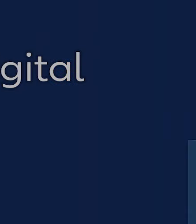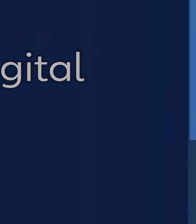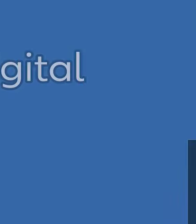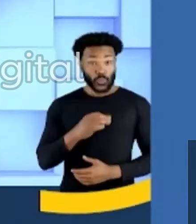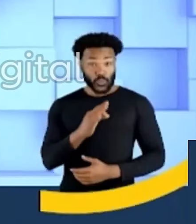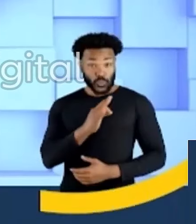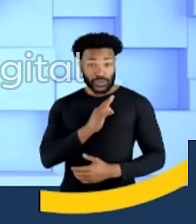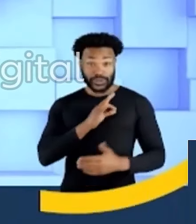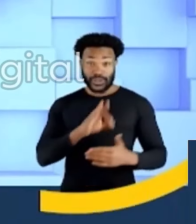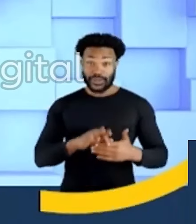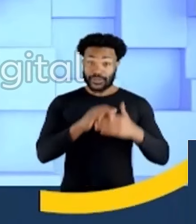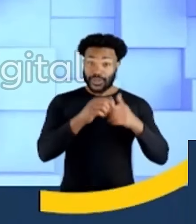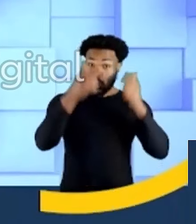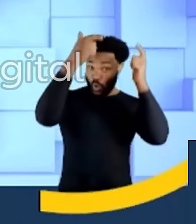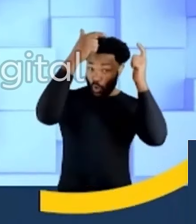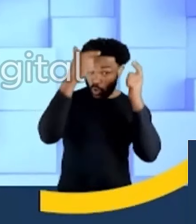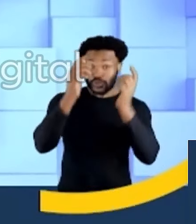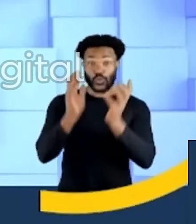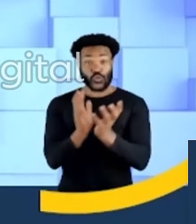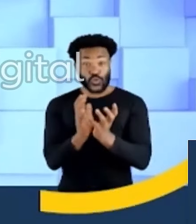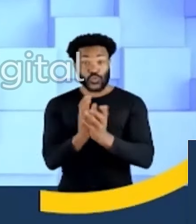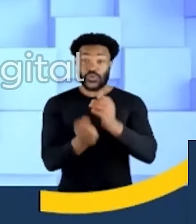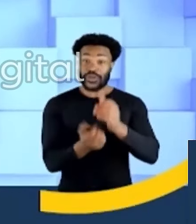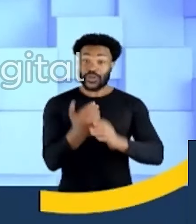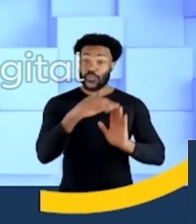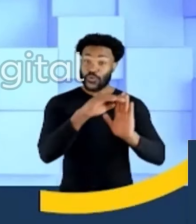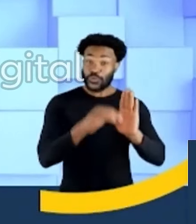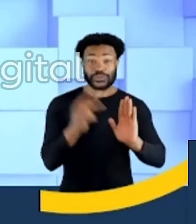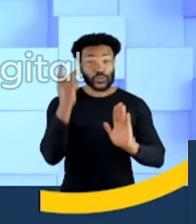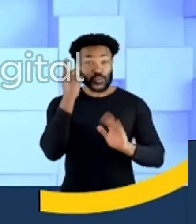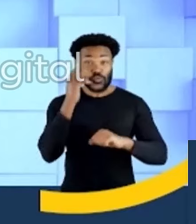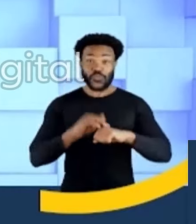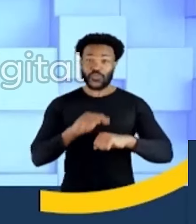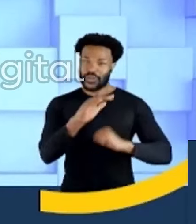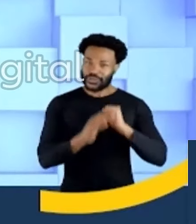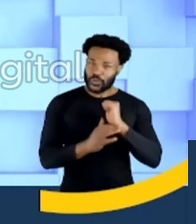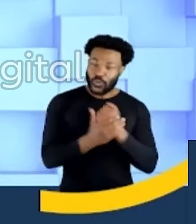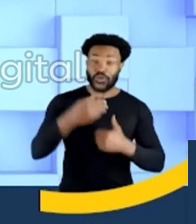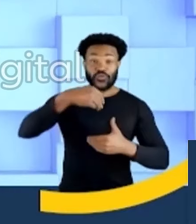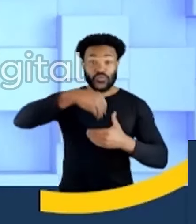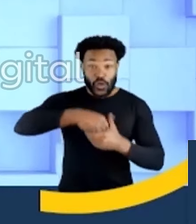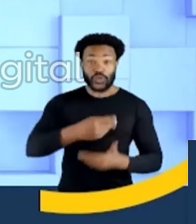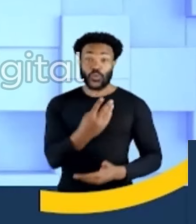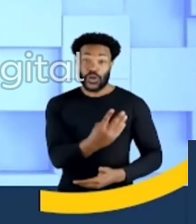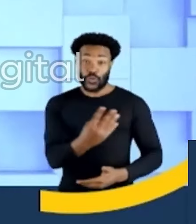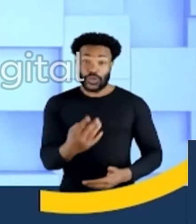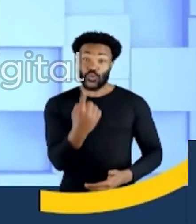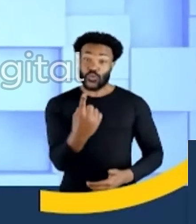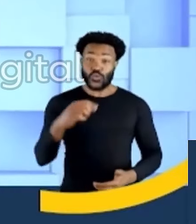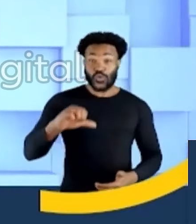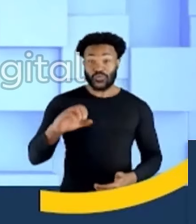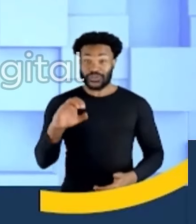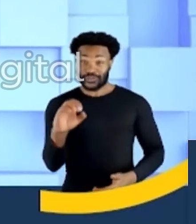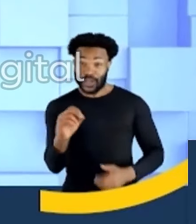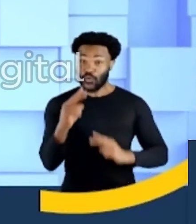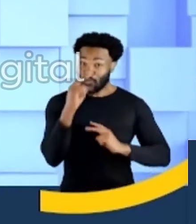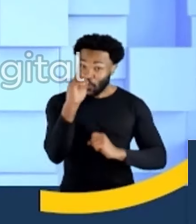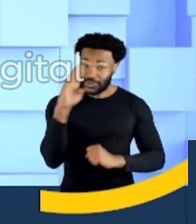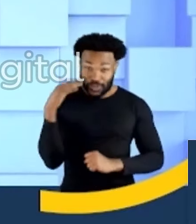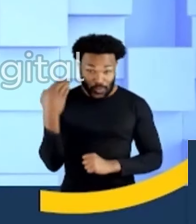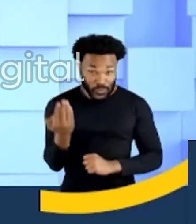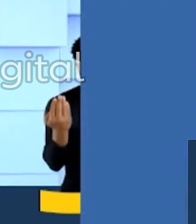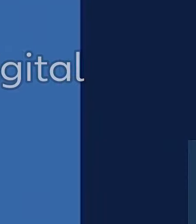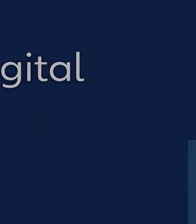Brasil. Comandei pelotões de rota e força tática. Sou o criador do programa São Paulo Mais Segura. Vote Capitão Alisson, 44-90.